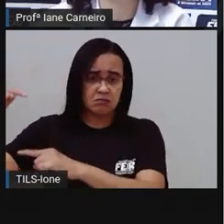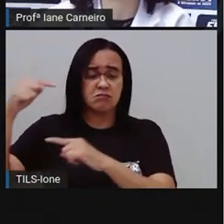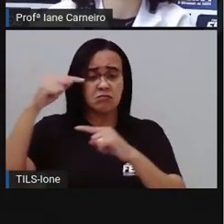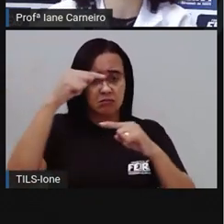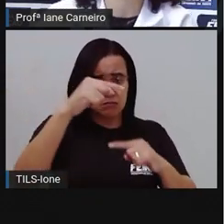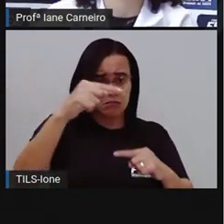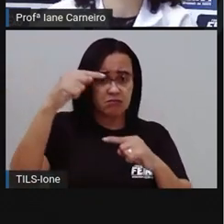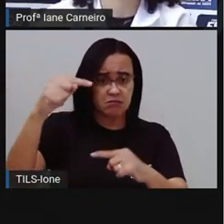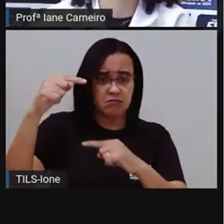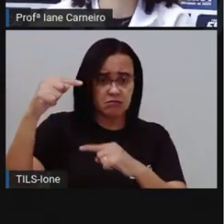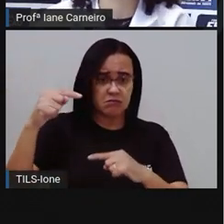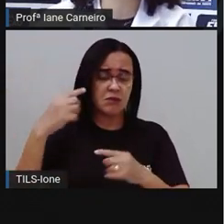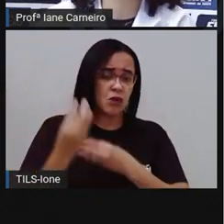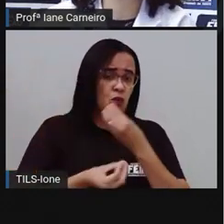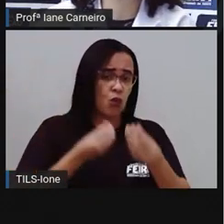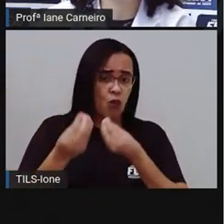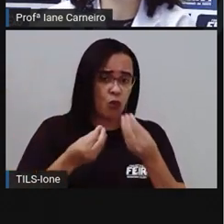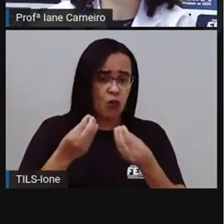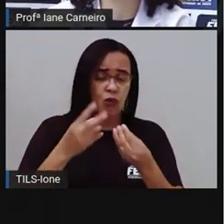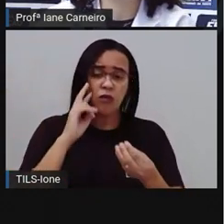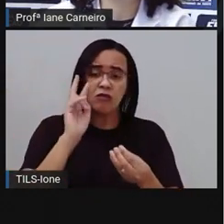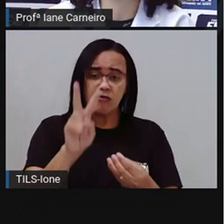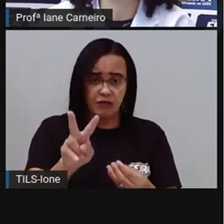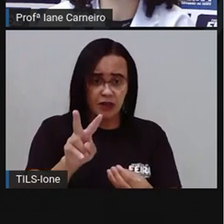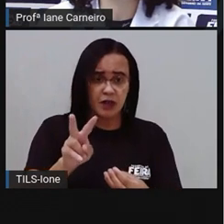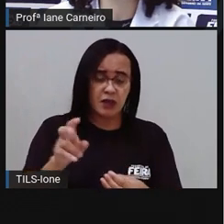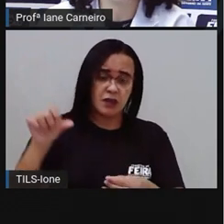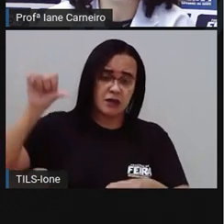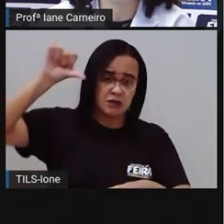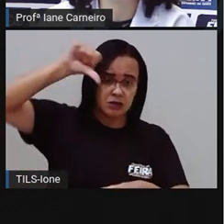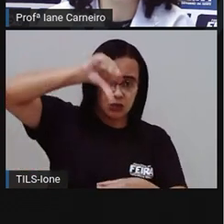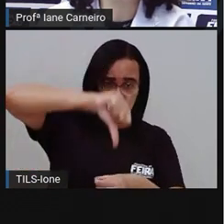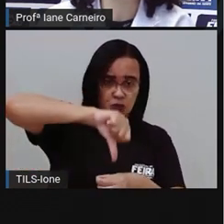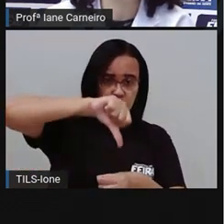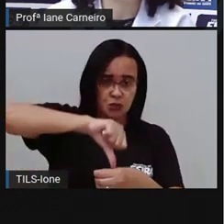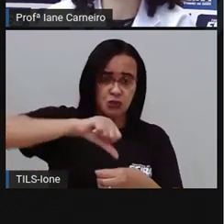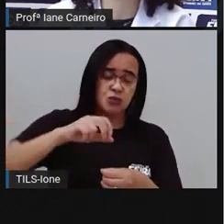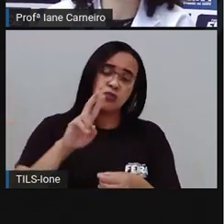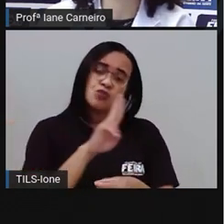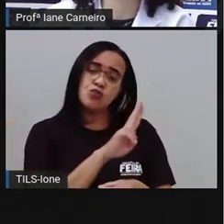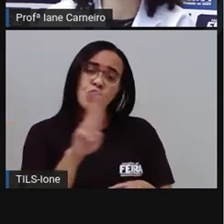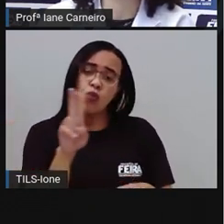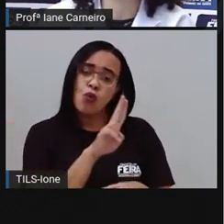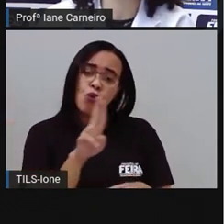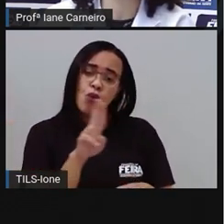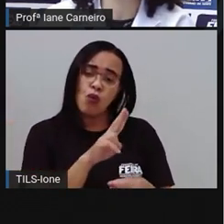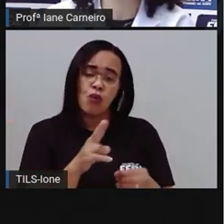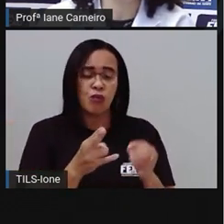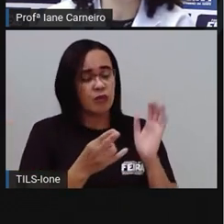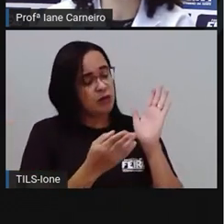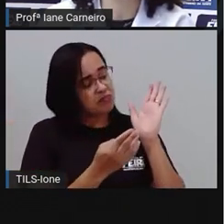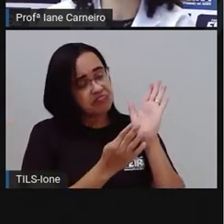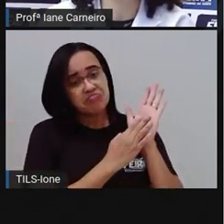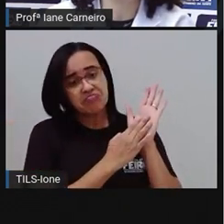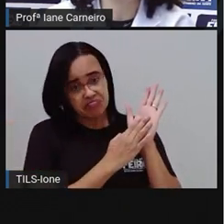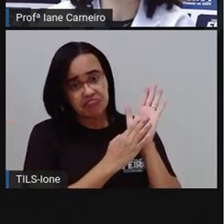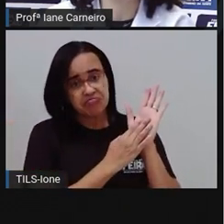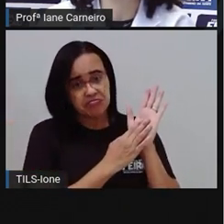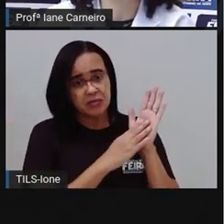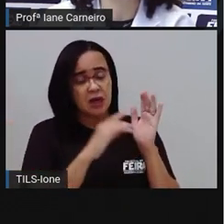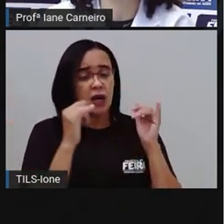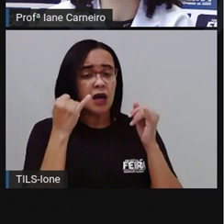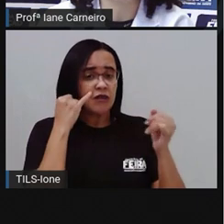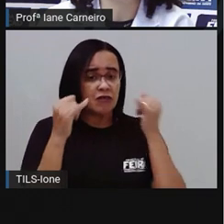sanitária, né? Você pode observar que ele vai ter no rótulo a informação, ó, de que ele é vendido em